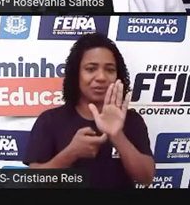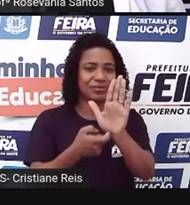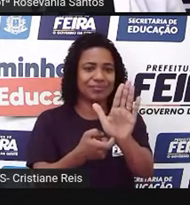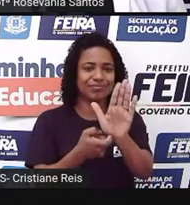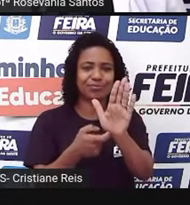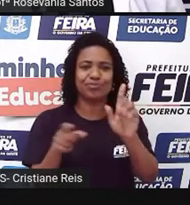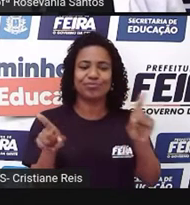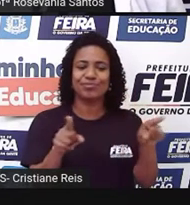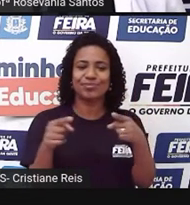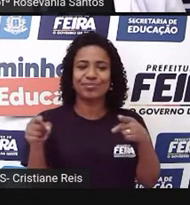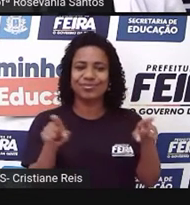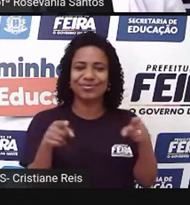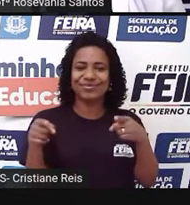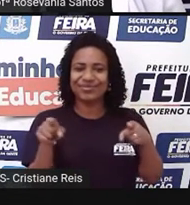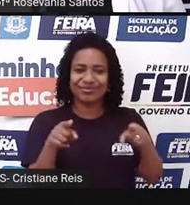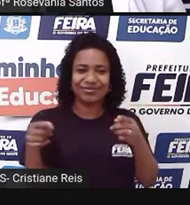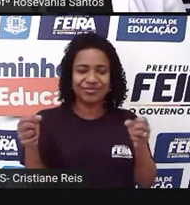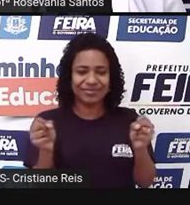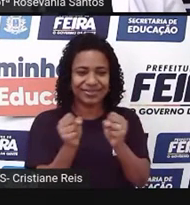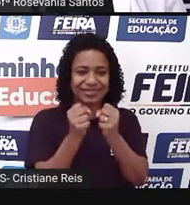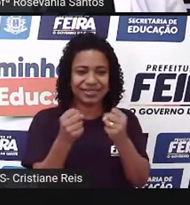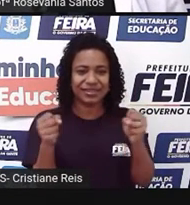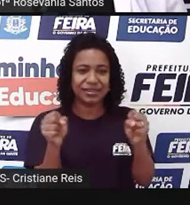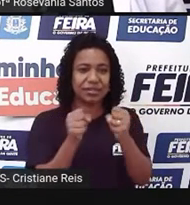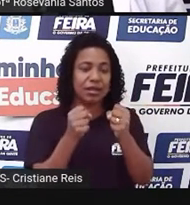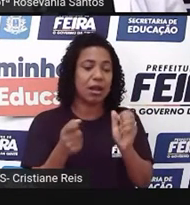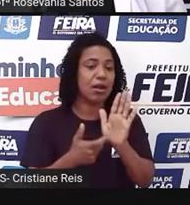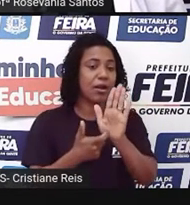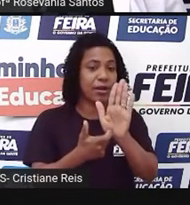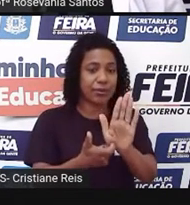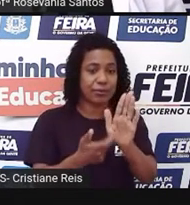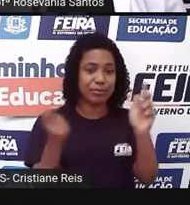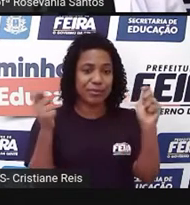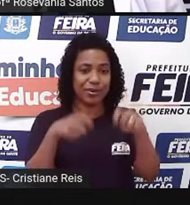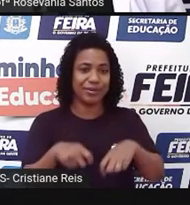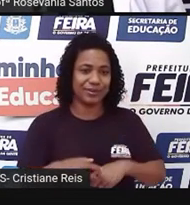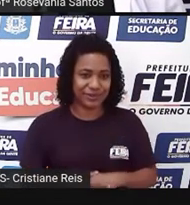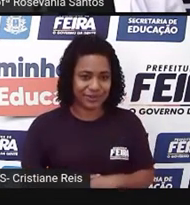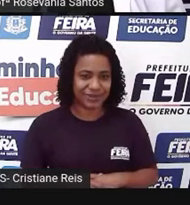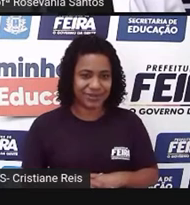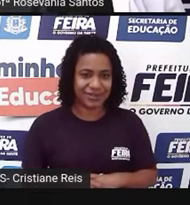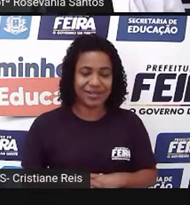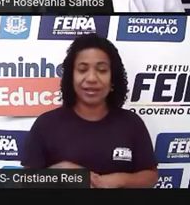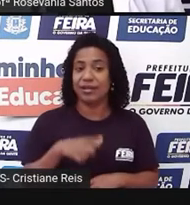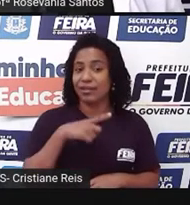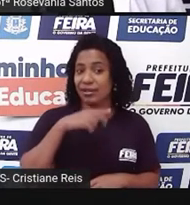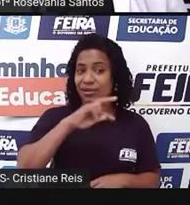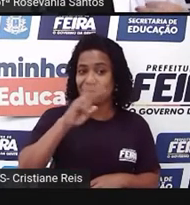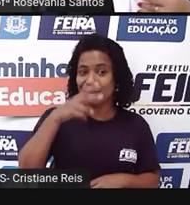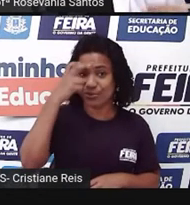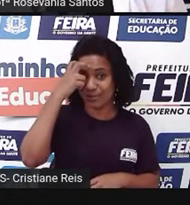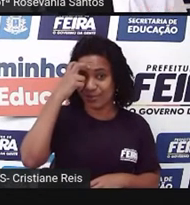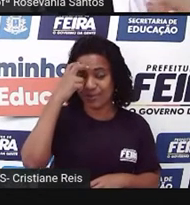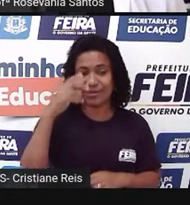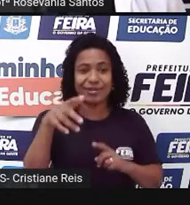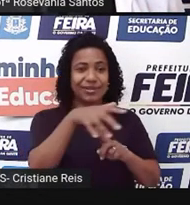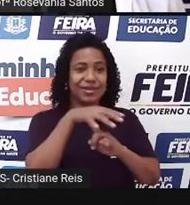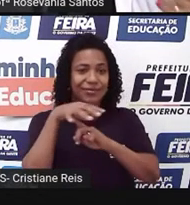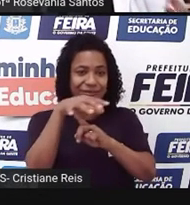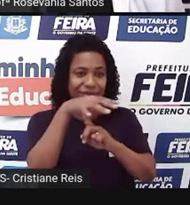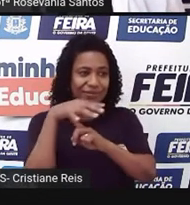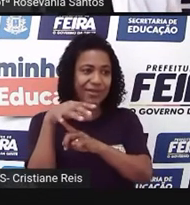eles também têm esse espaço aí na feira. E esses espaços aí, né? Dessa cultura livre, muitos